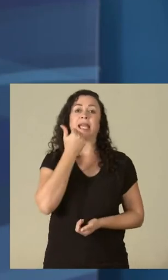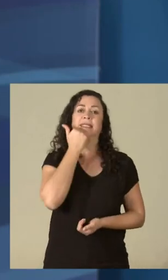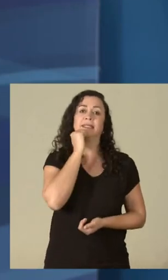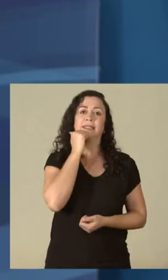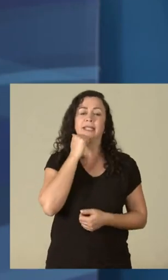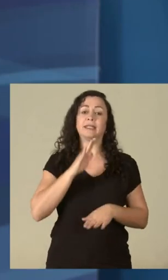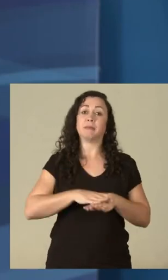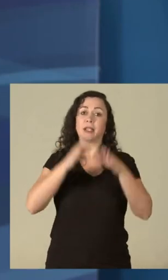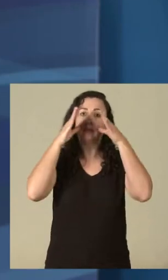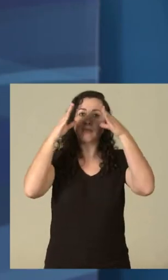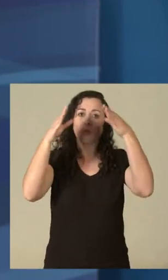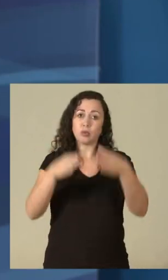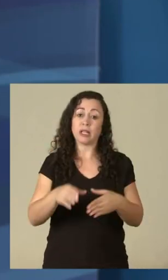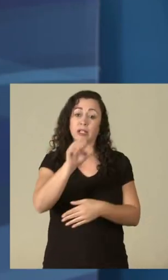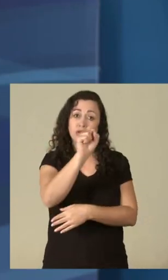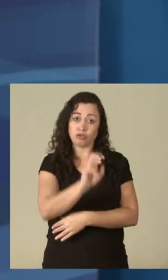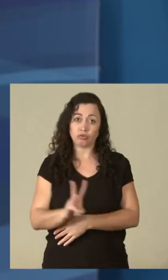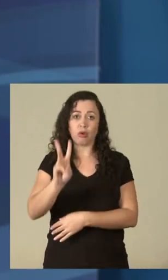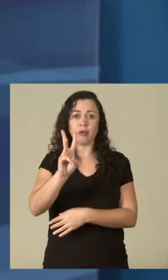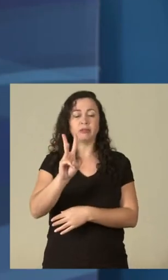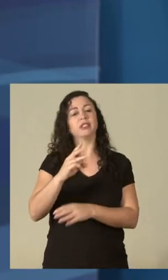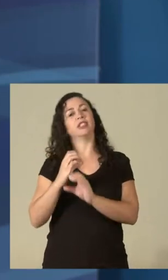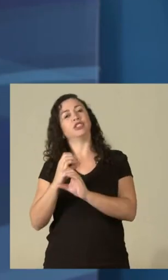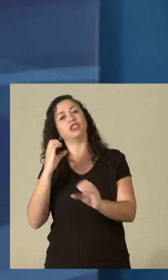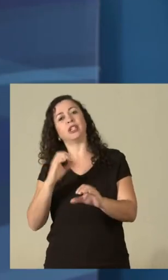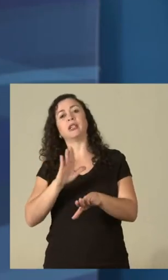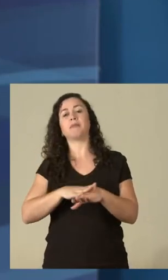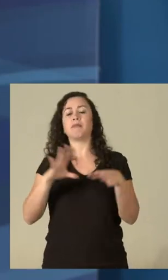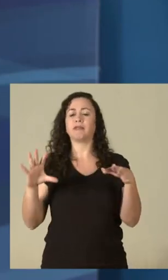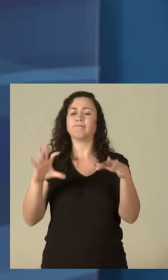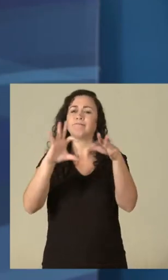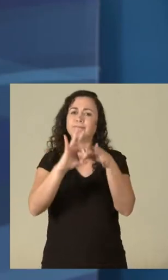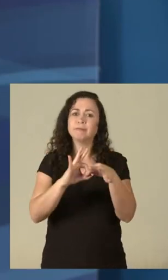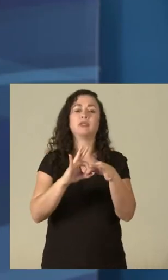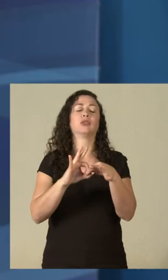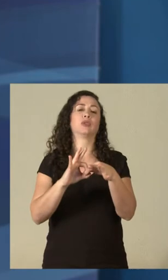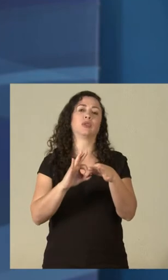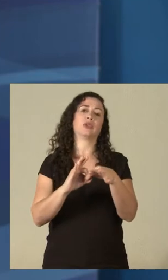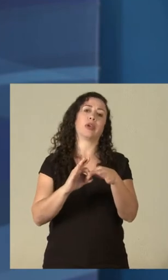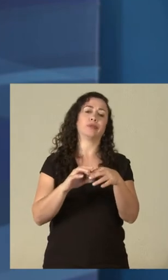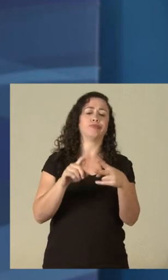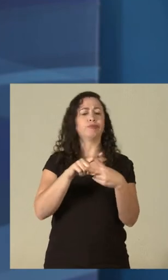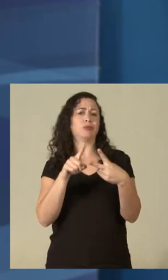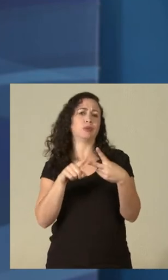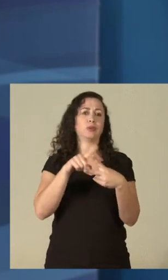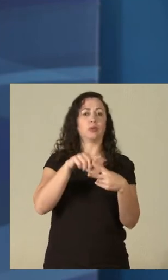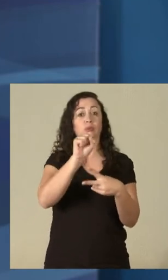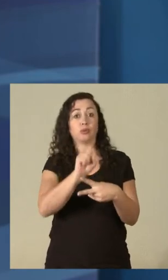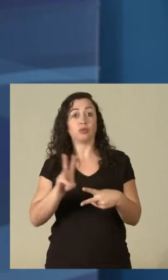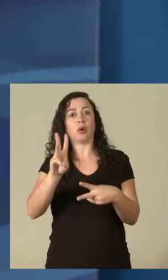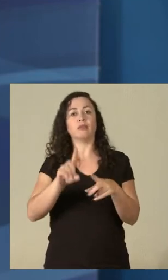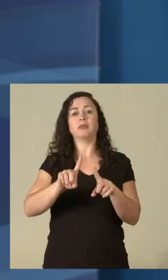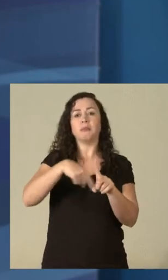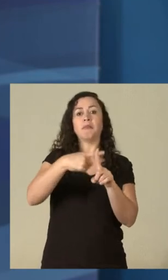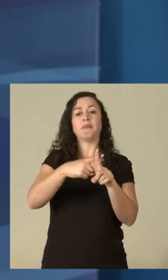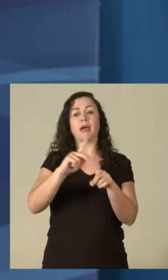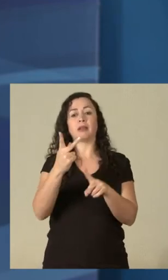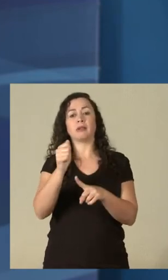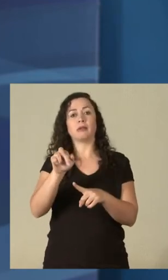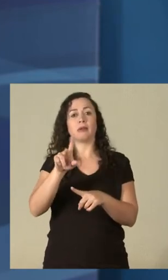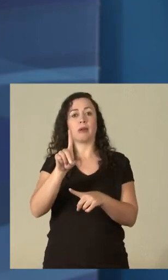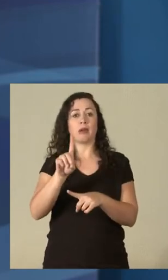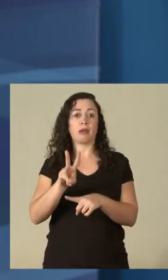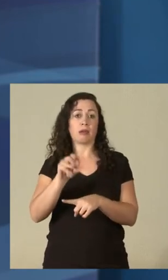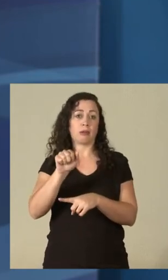voltada para a área de software e a engenharia está um pouco mais integrada entre o software e o hardware, né? Então, entre a parte mais física da máquina, dos sistemas